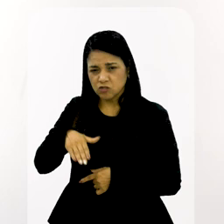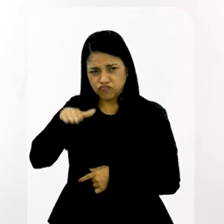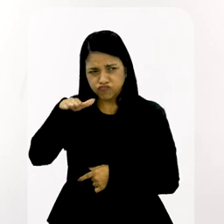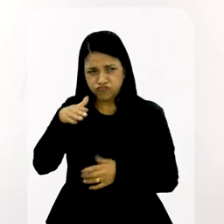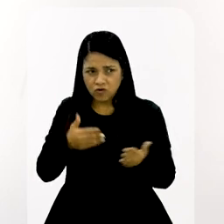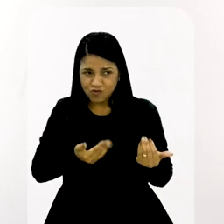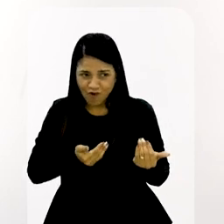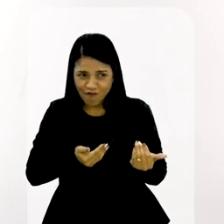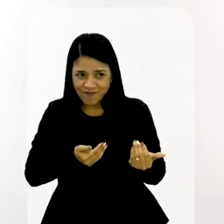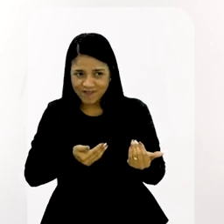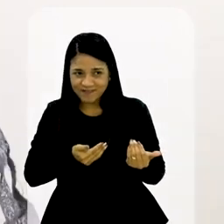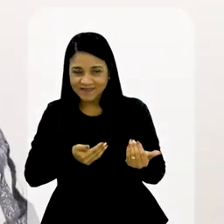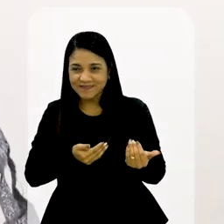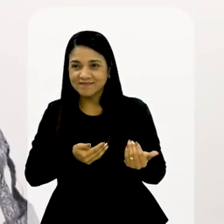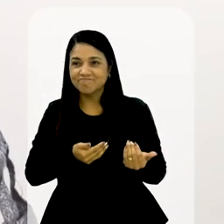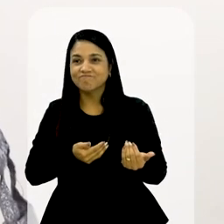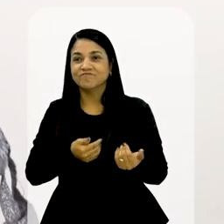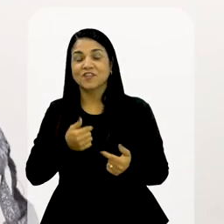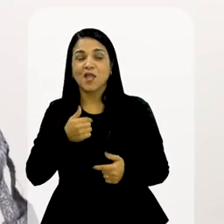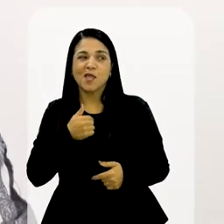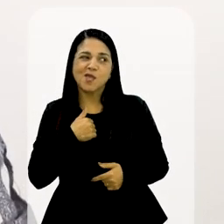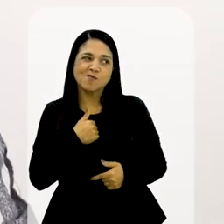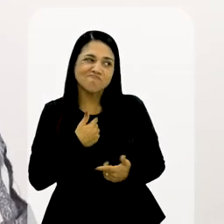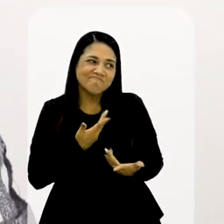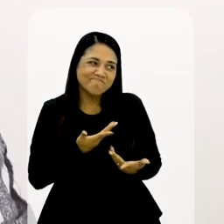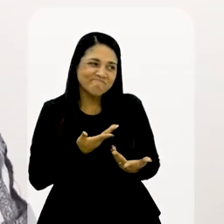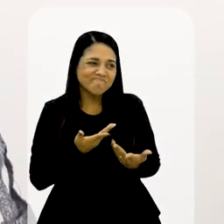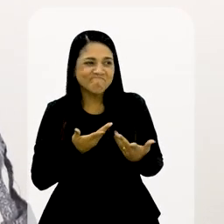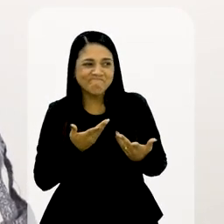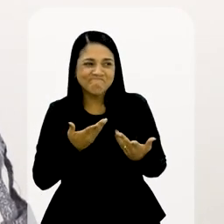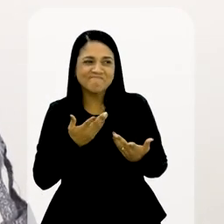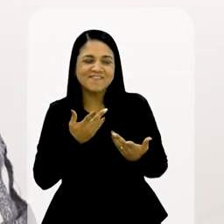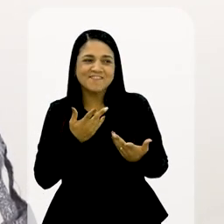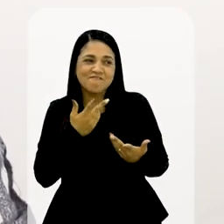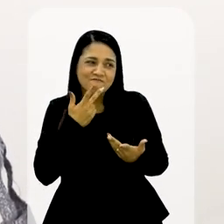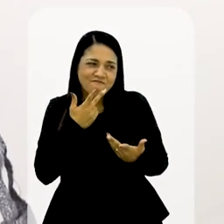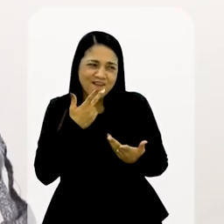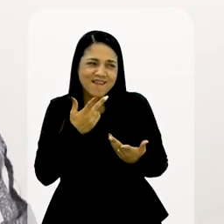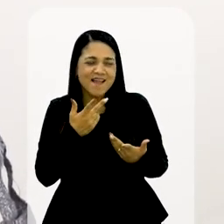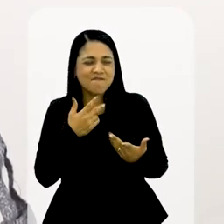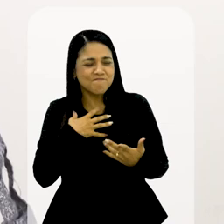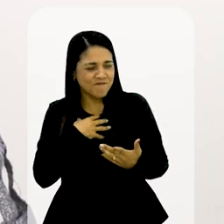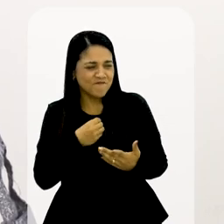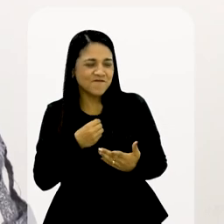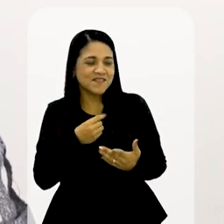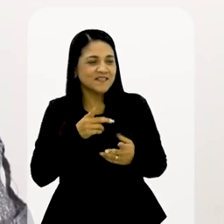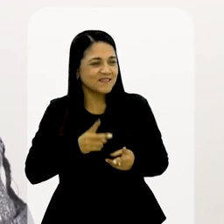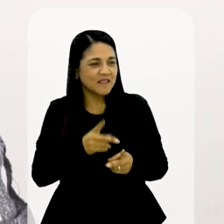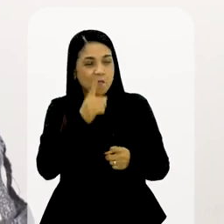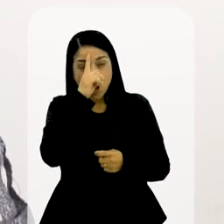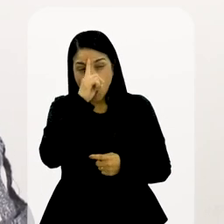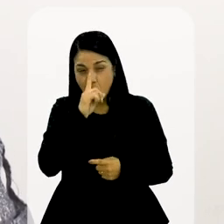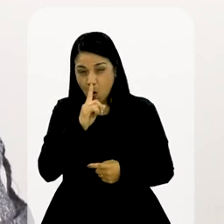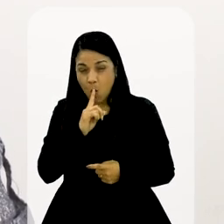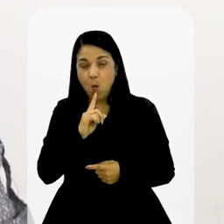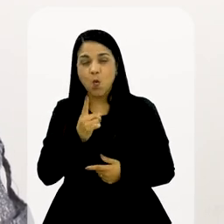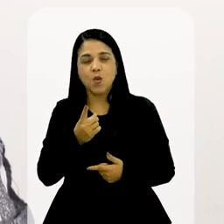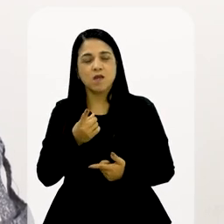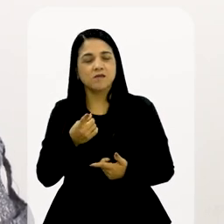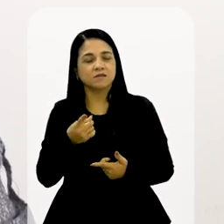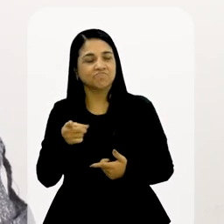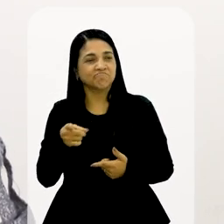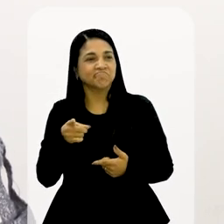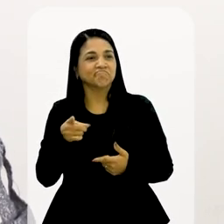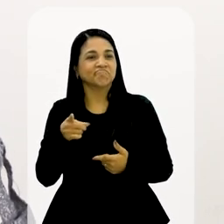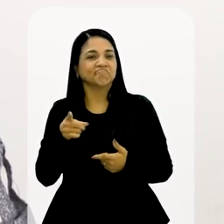adolescência? Olha, eu sou suspeita, mas ela sempre foi... Ela é lourinha, ela puxou